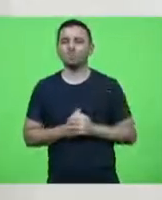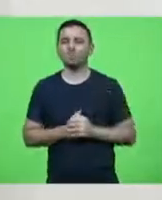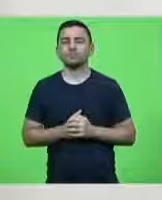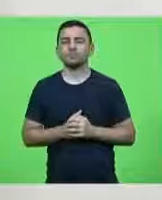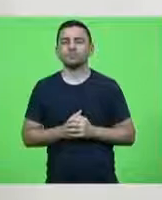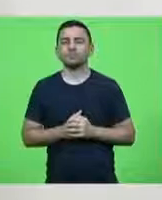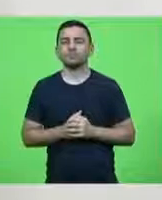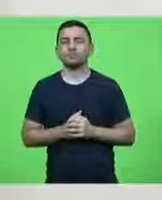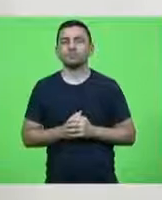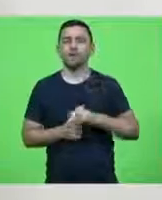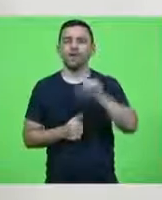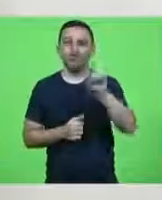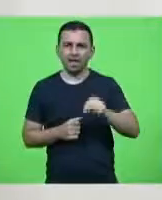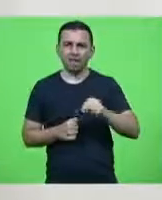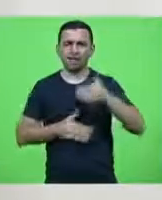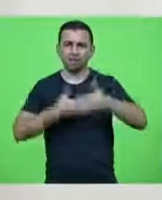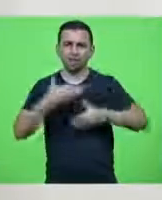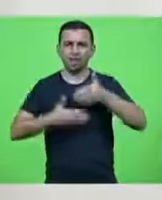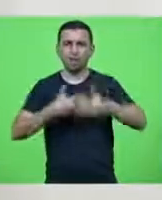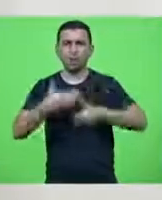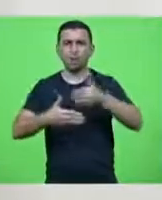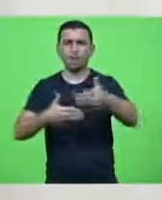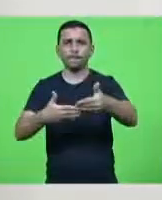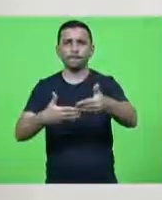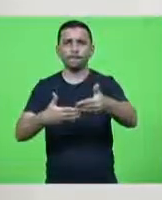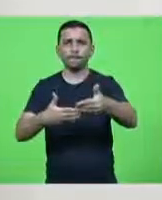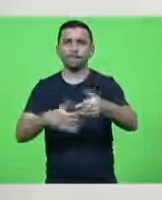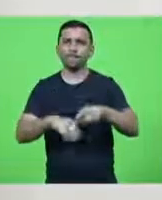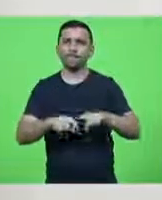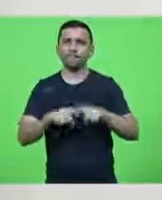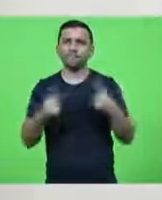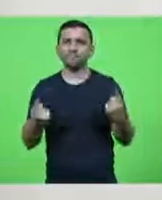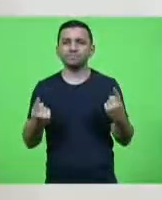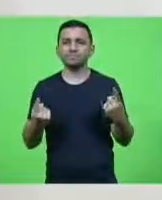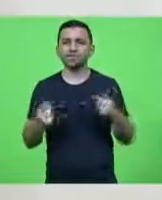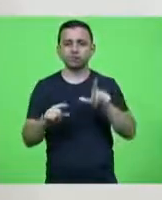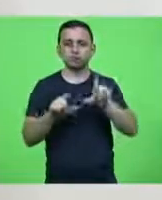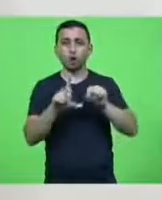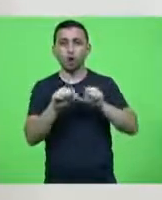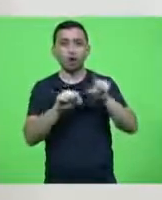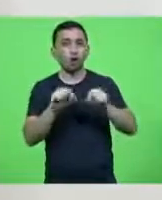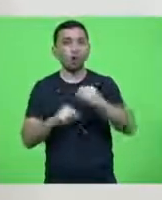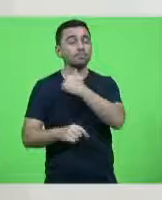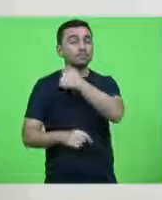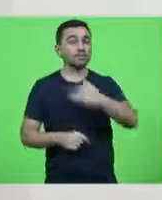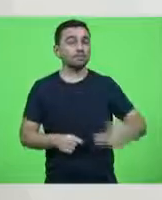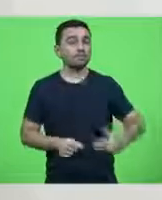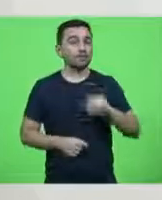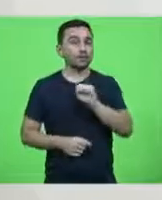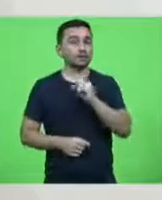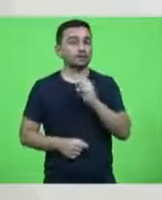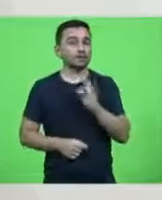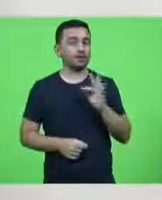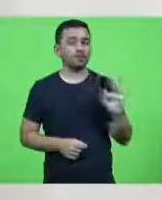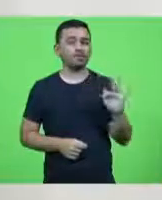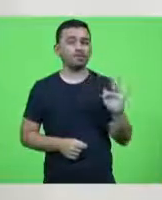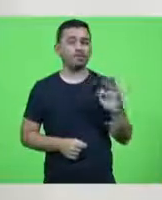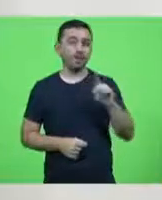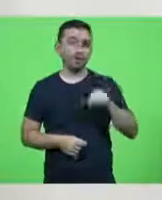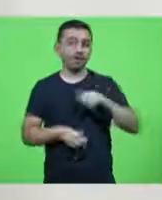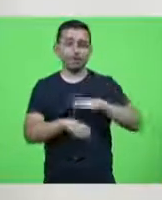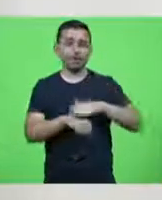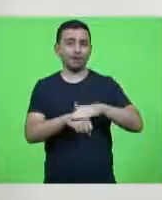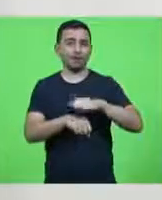esse tipo de processo, como é feito a escolha dos nossos ministros da STF, é através de